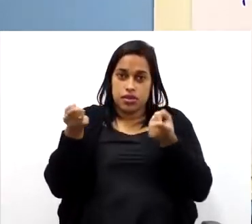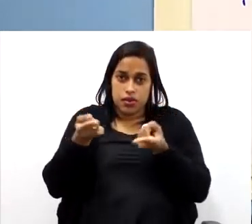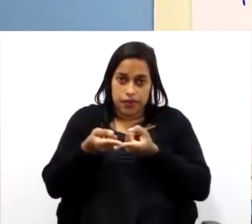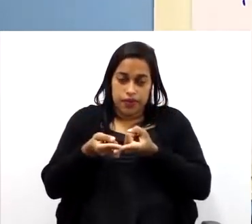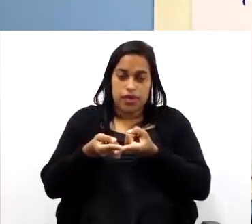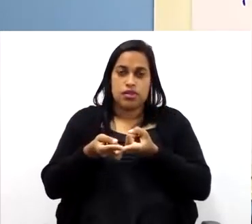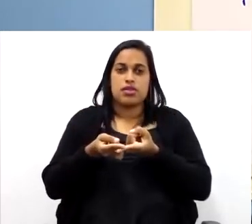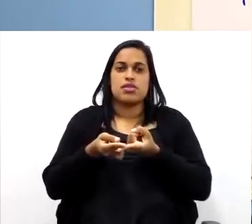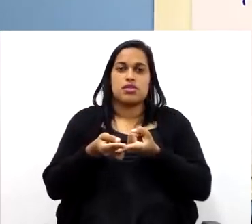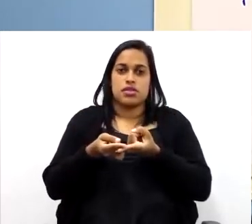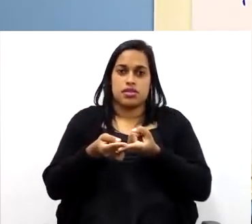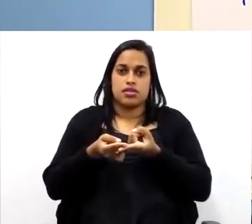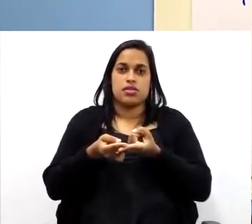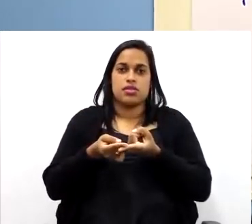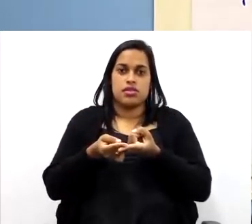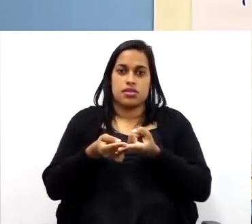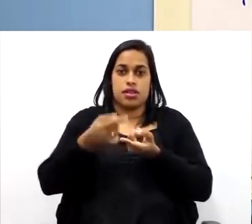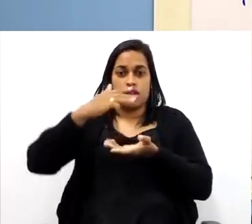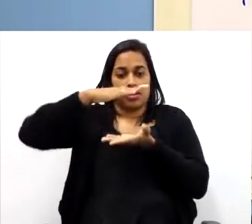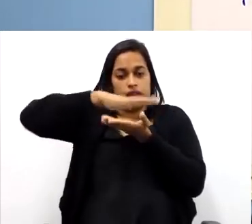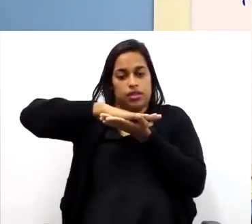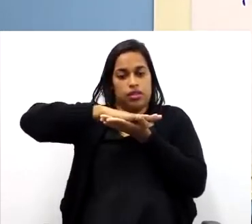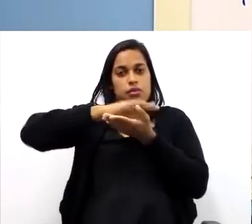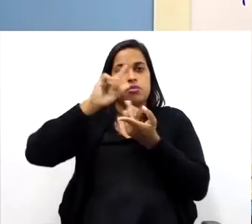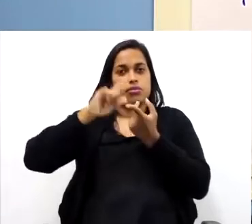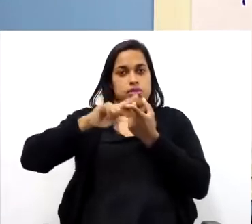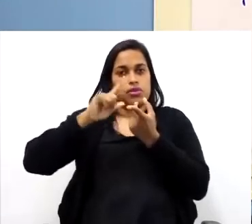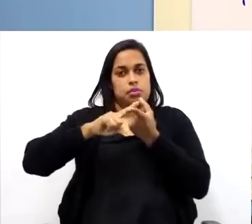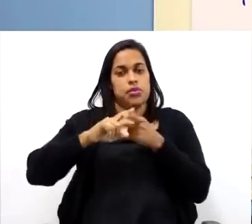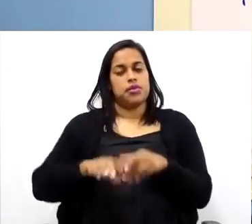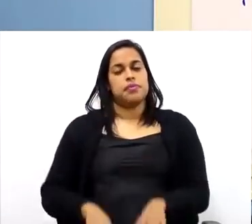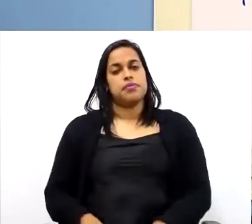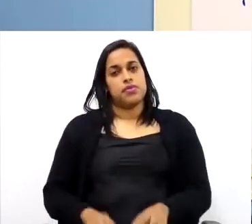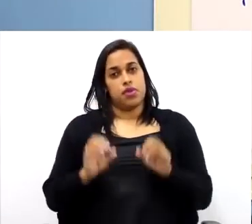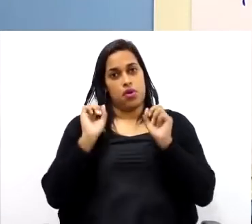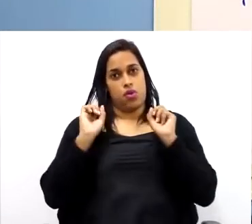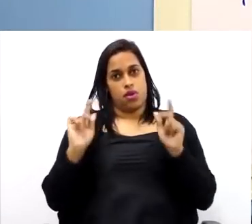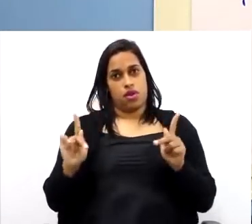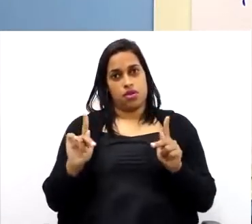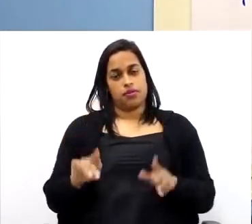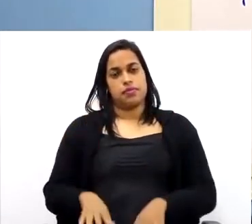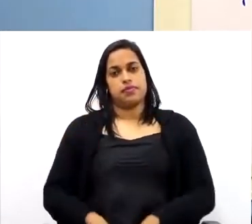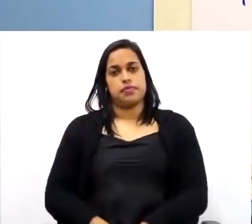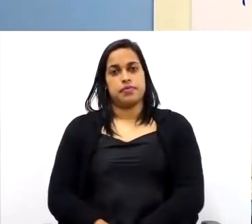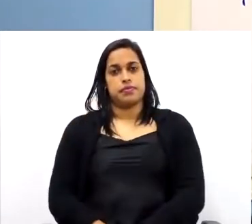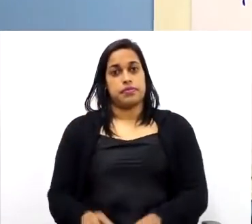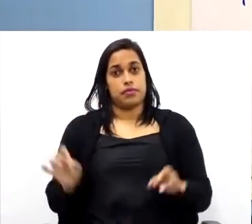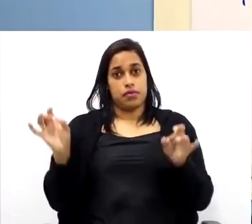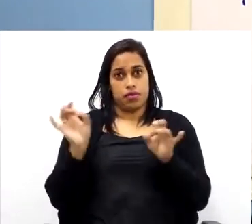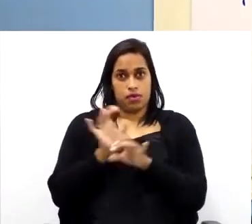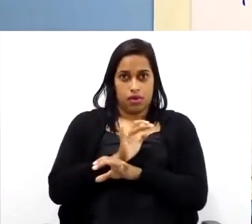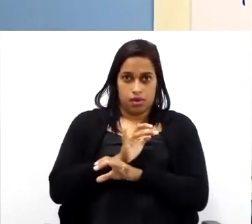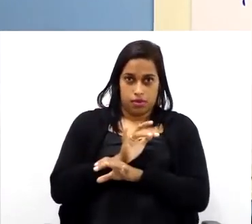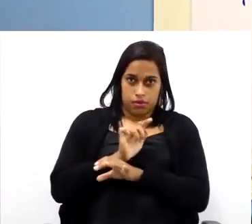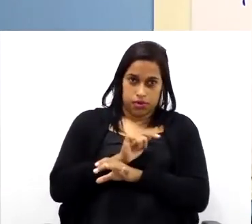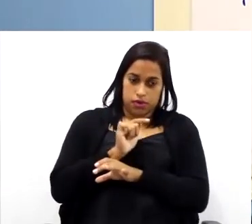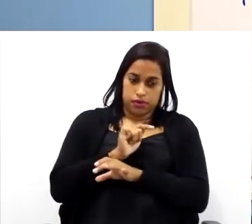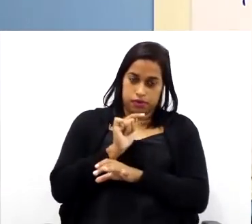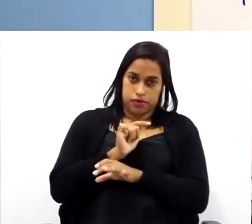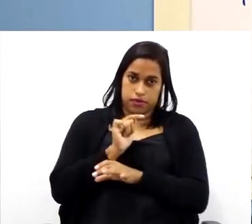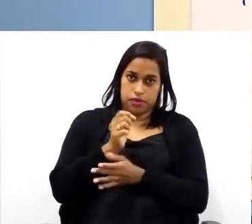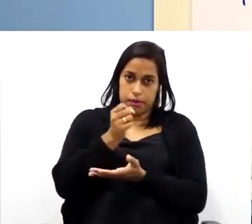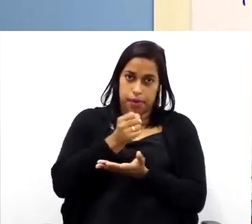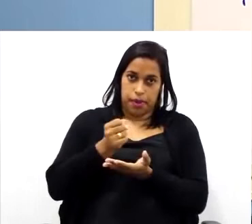do tampo. Tá? Depois, eu vim aqui para a